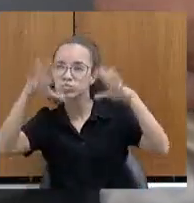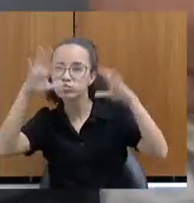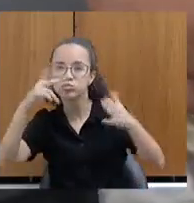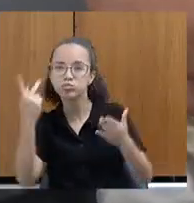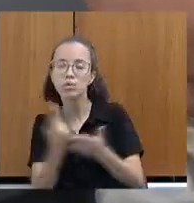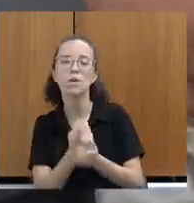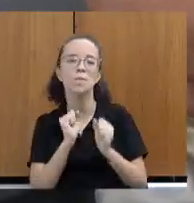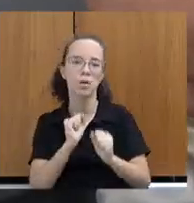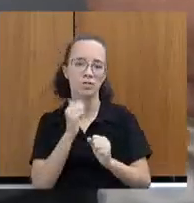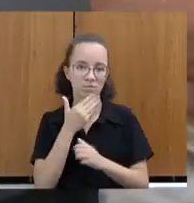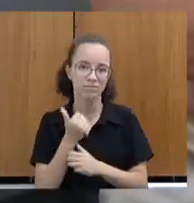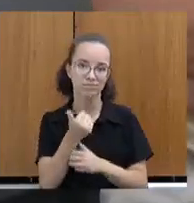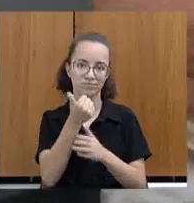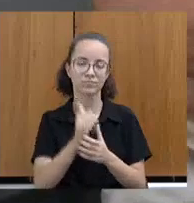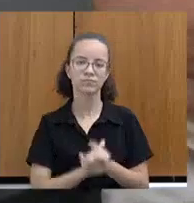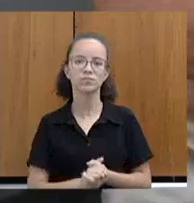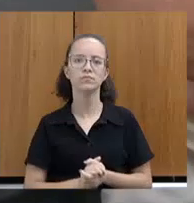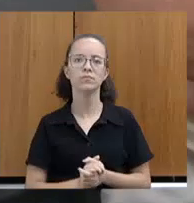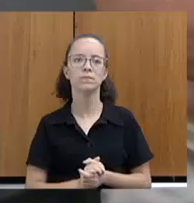no Estado.